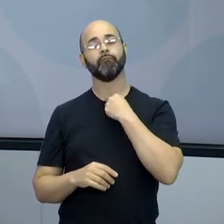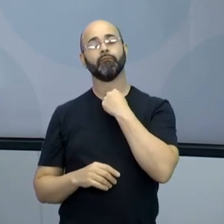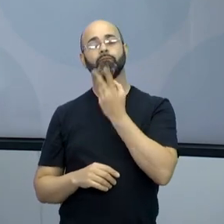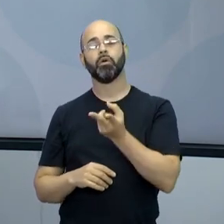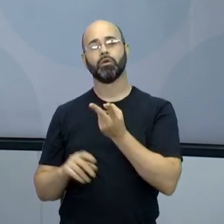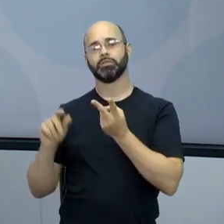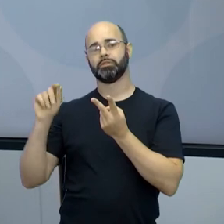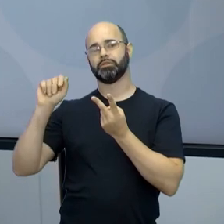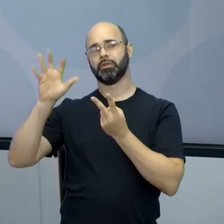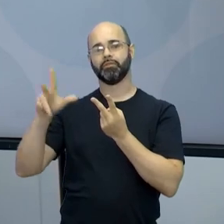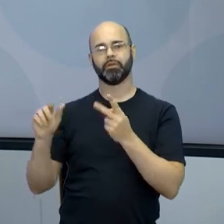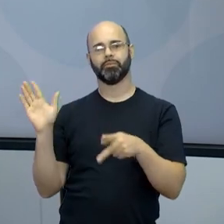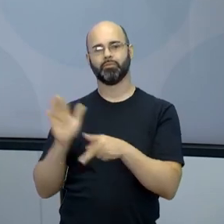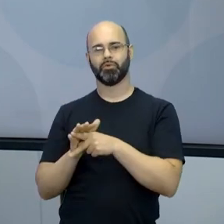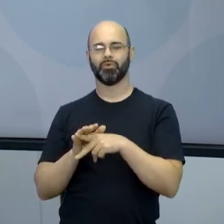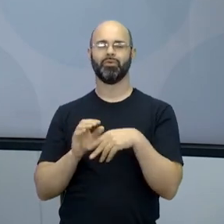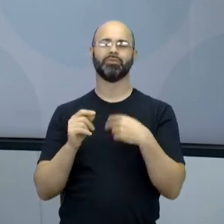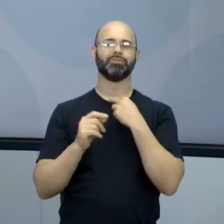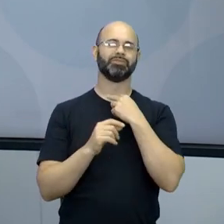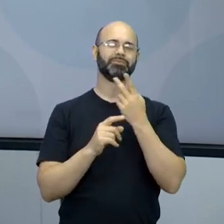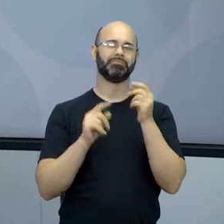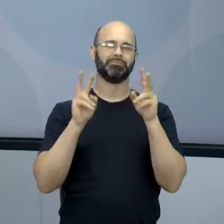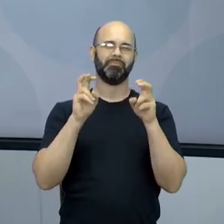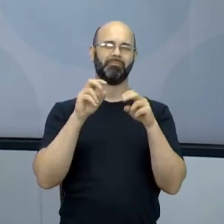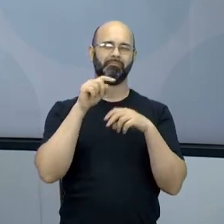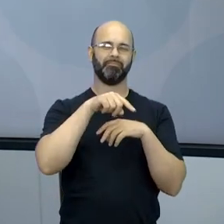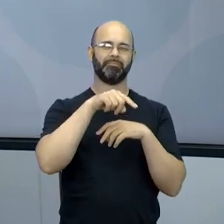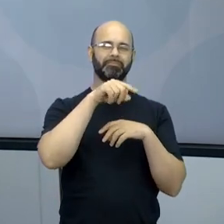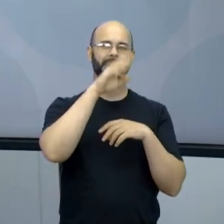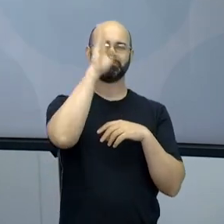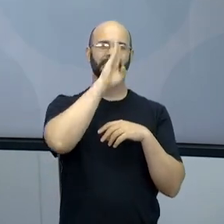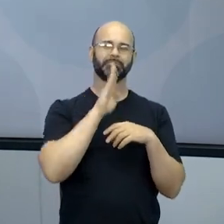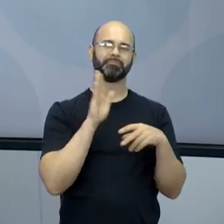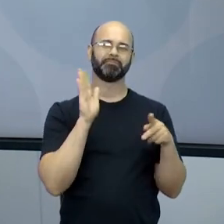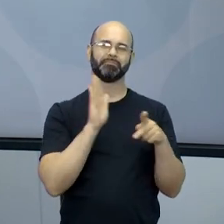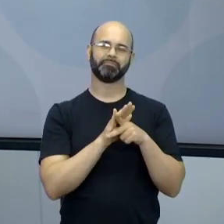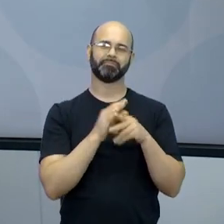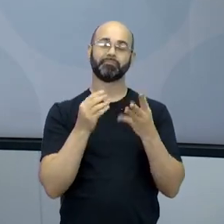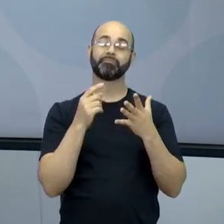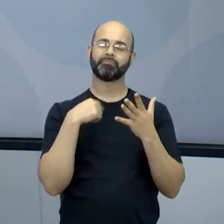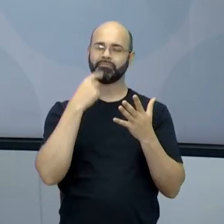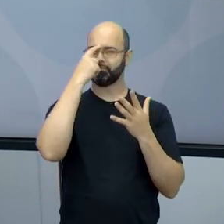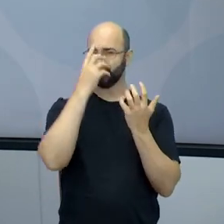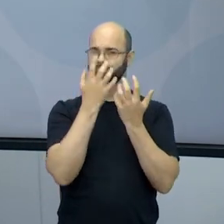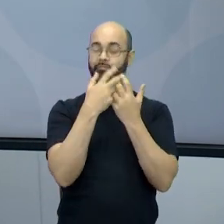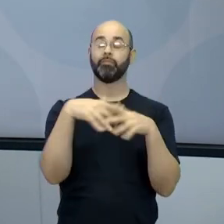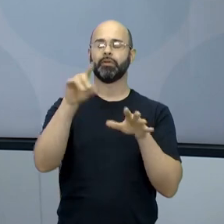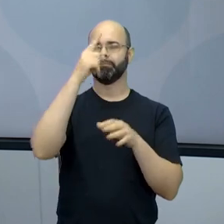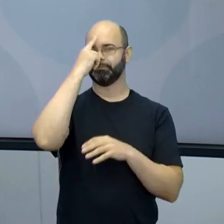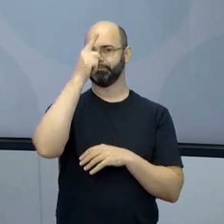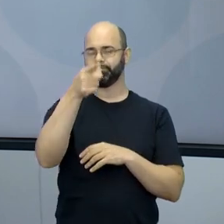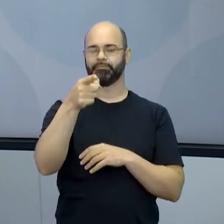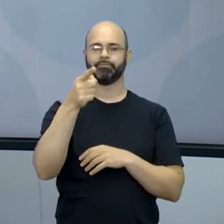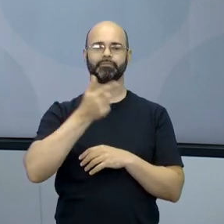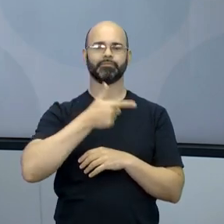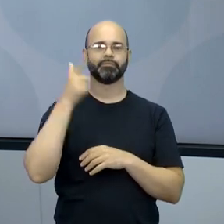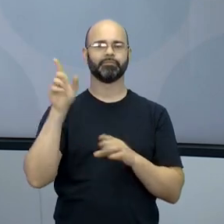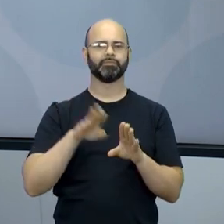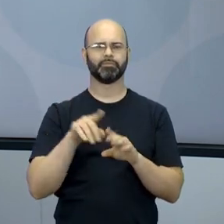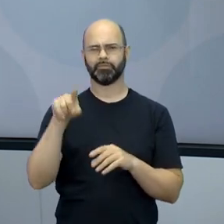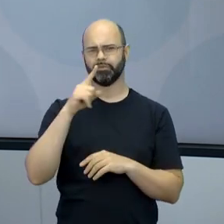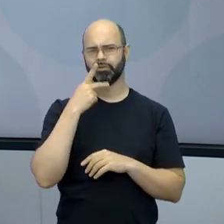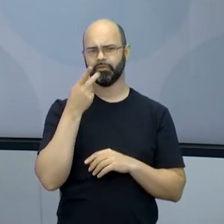africano, a voz brasileira do cinema brasileiro. Sim. Então, quer ver? Uma pergunta é para nós, para levar e direcionar. Ah, outra coisa, eu sempre falo para eles,